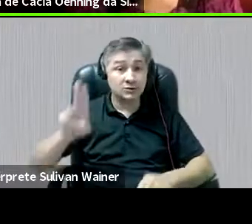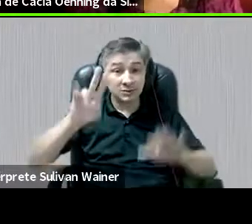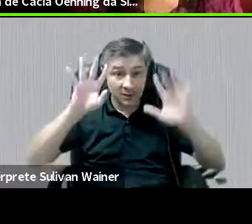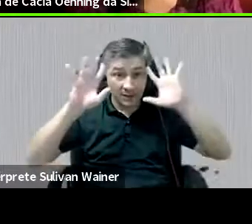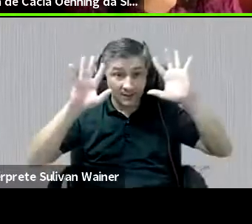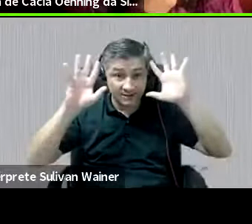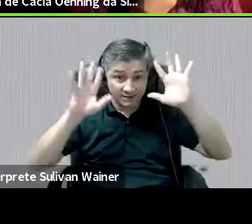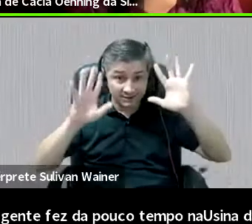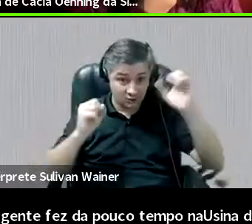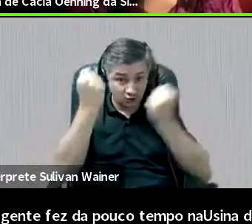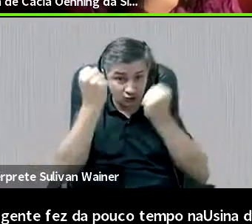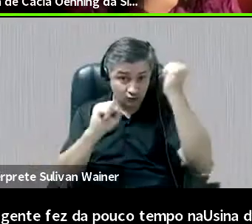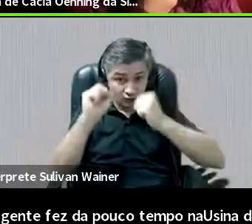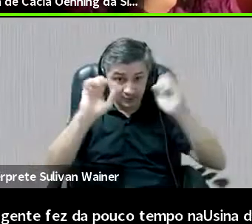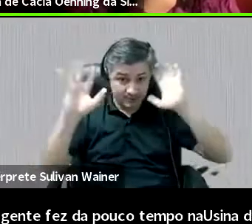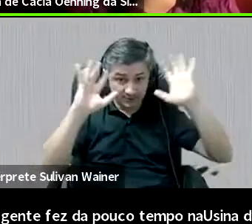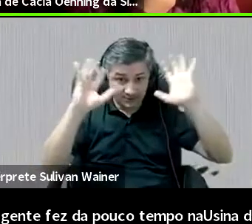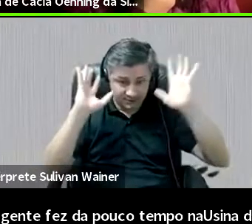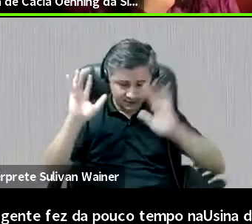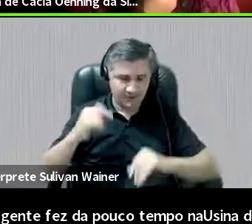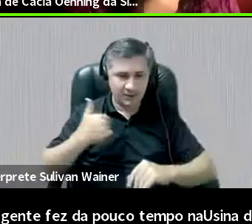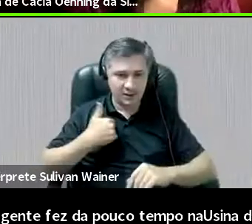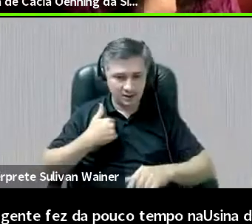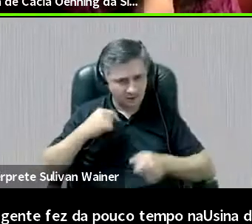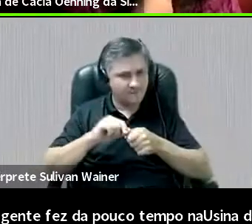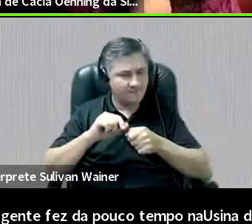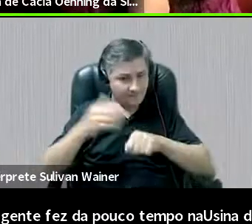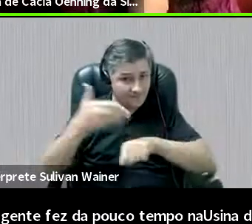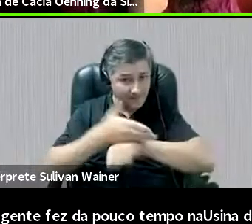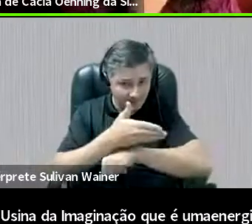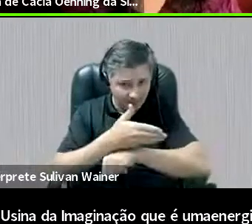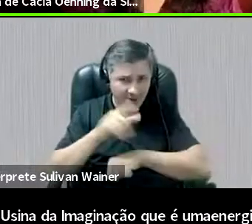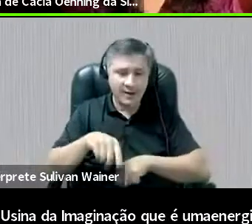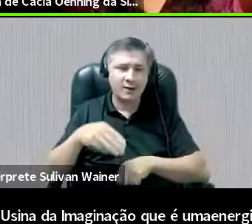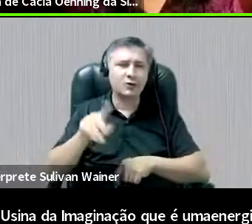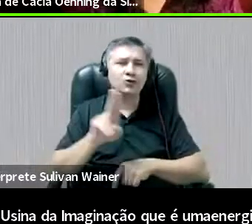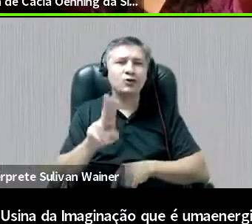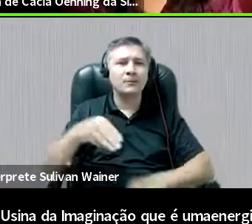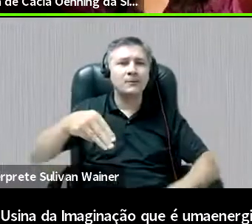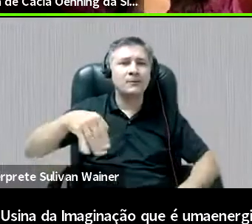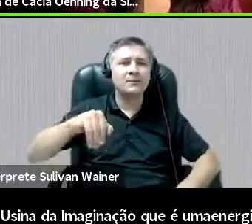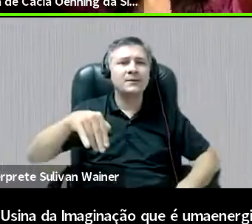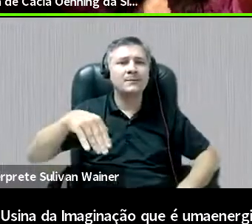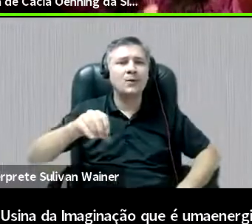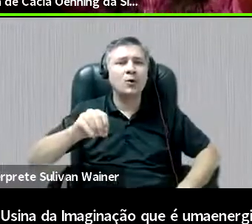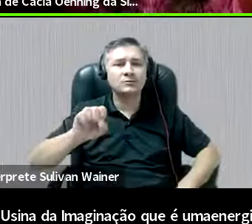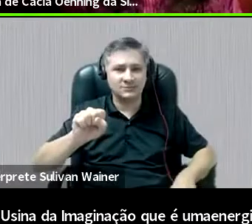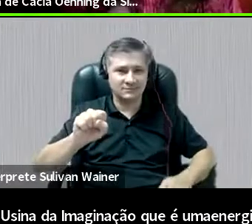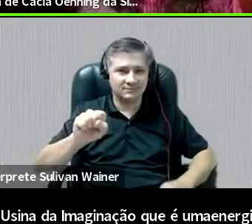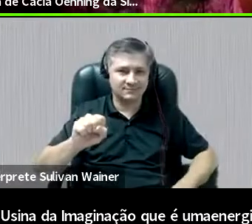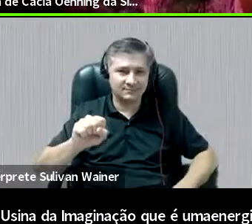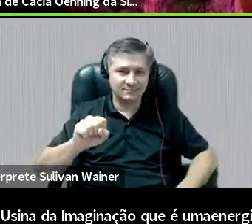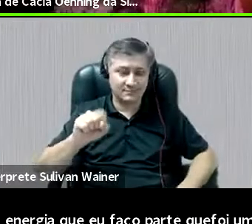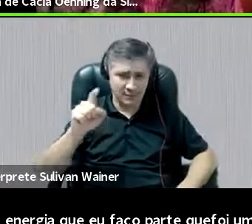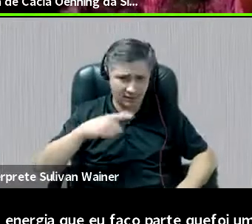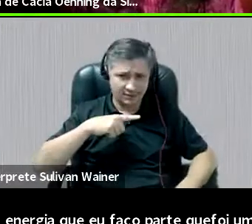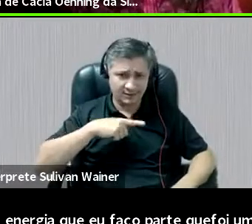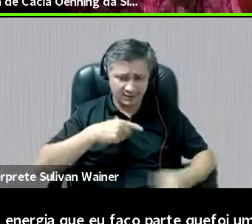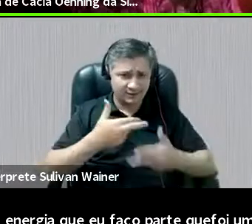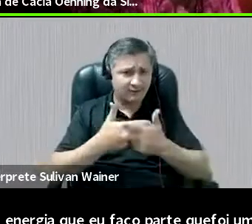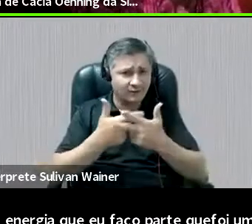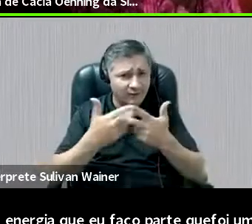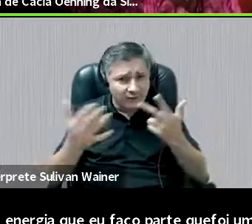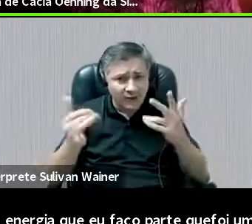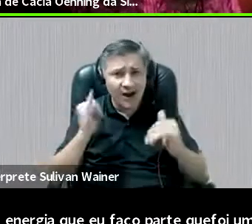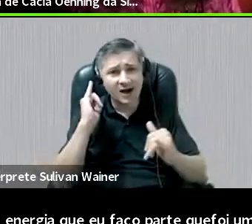ONG que eu faço parte, que foi o MIMOS, foi um evento onde a gente trouxe várias falas de